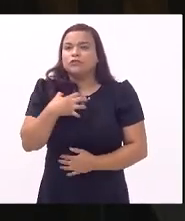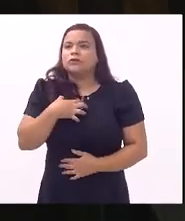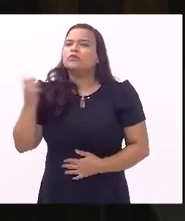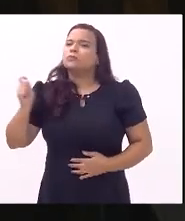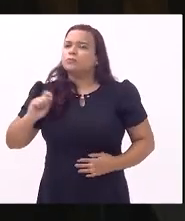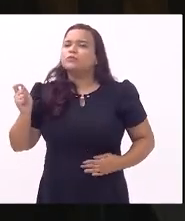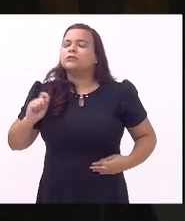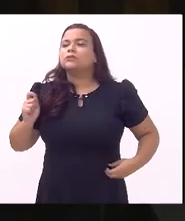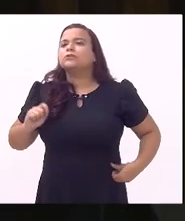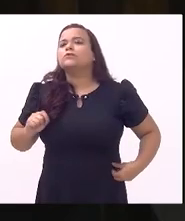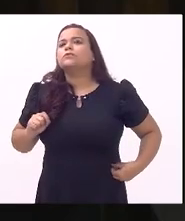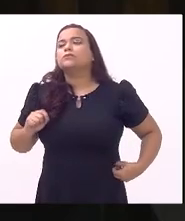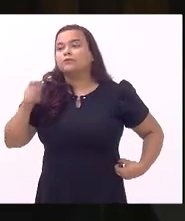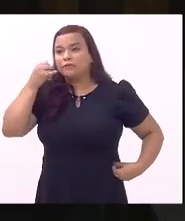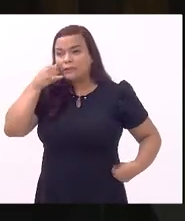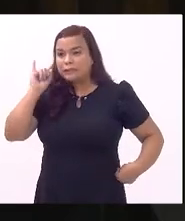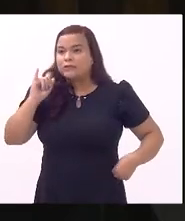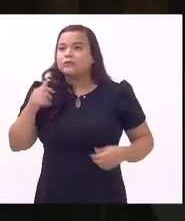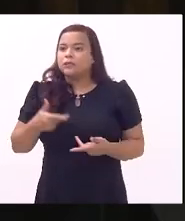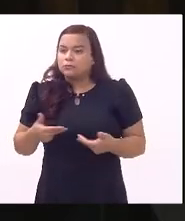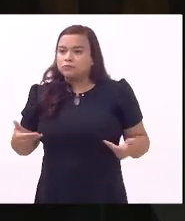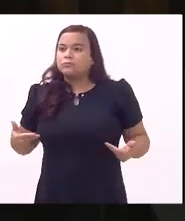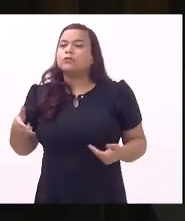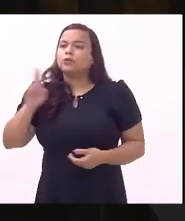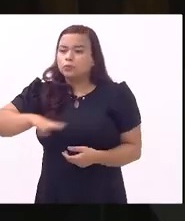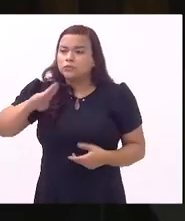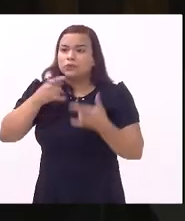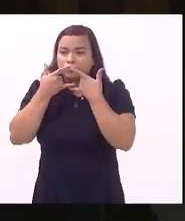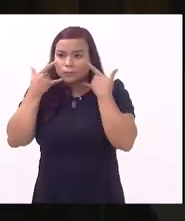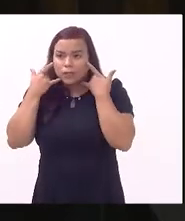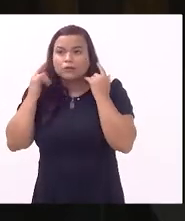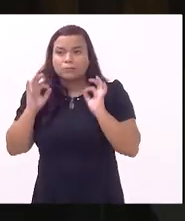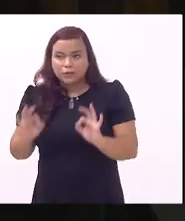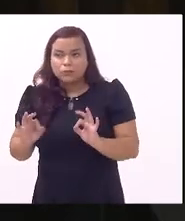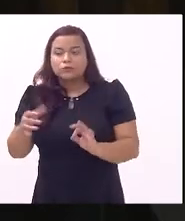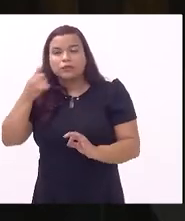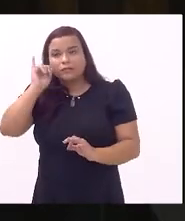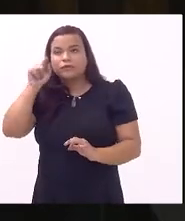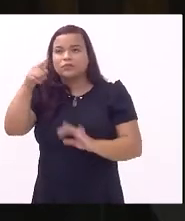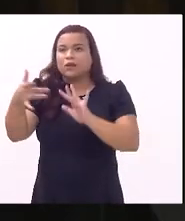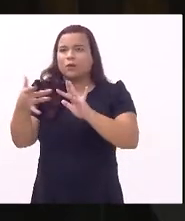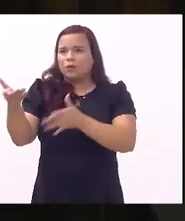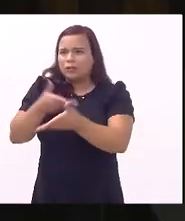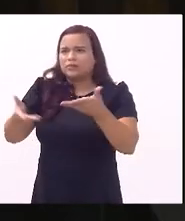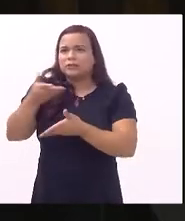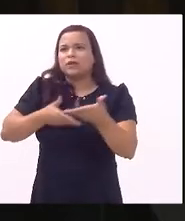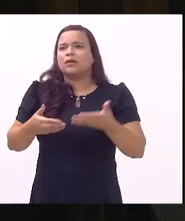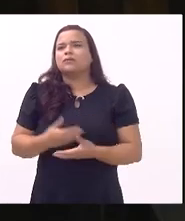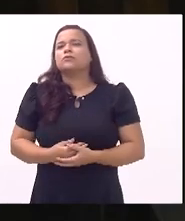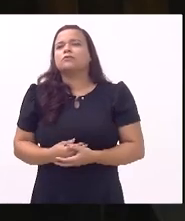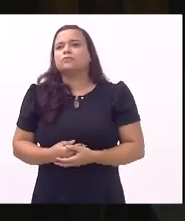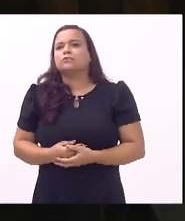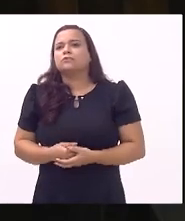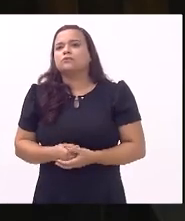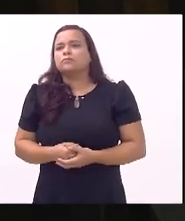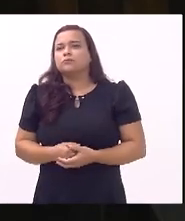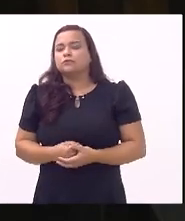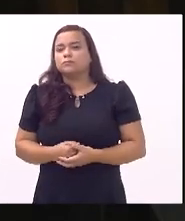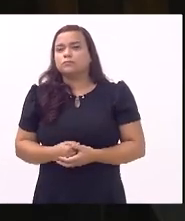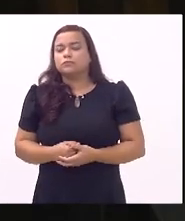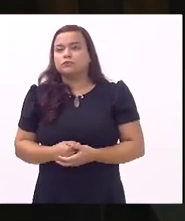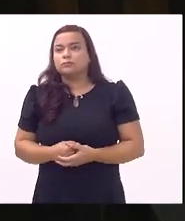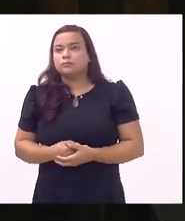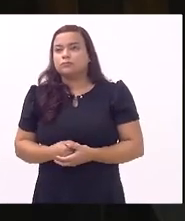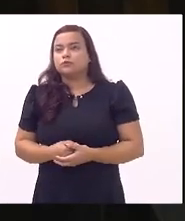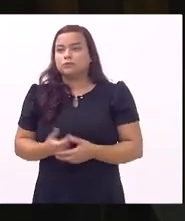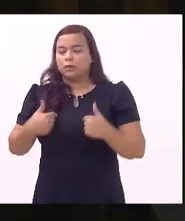evitar mesmo usando máscara que a senhora tivesse contato com outras pessoas e para mim é uma